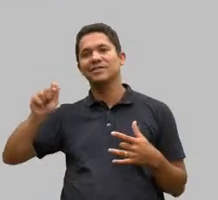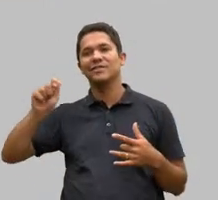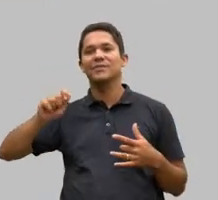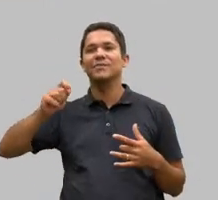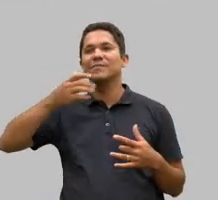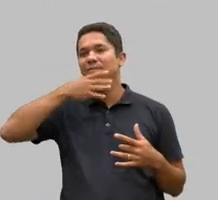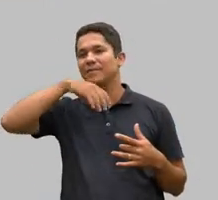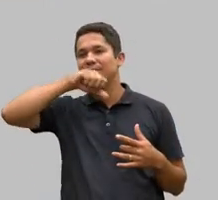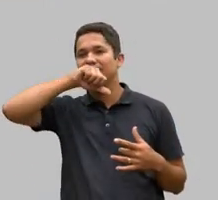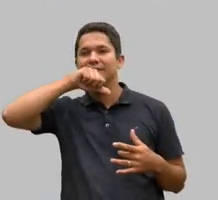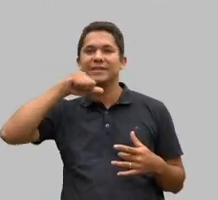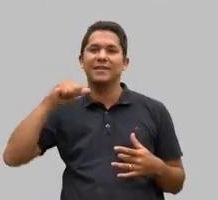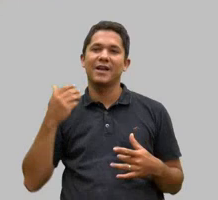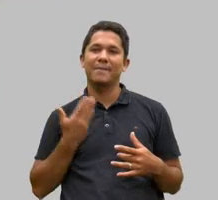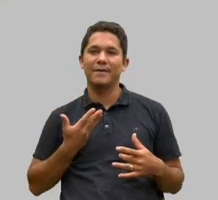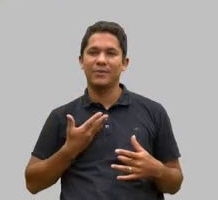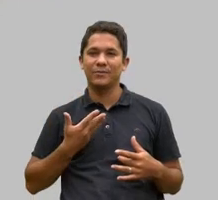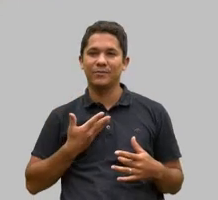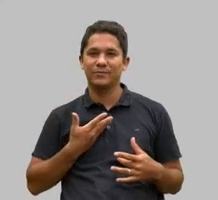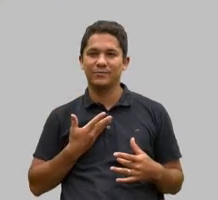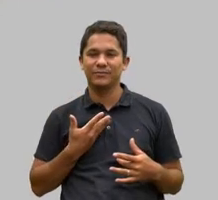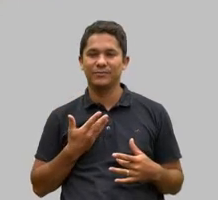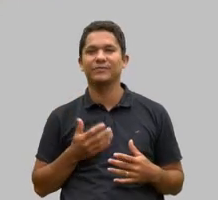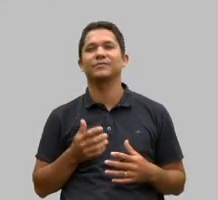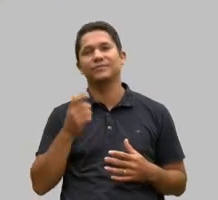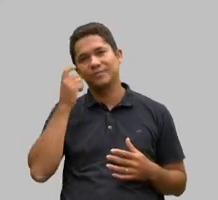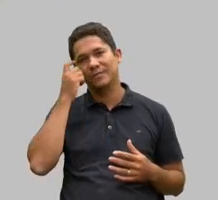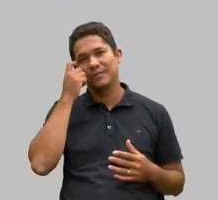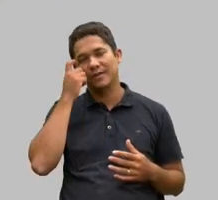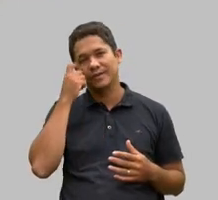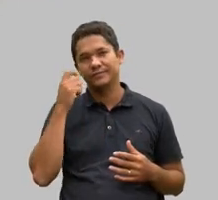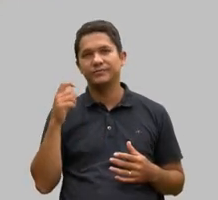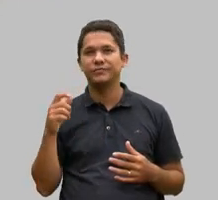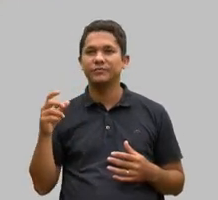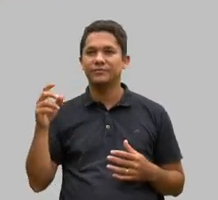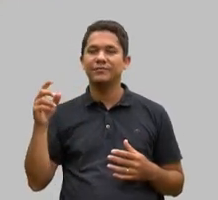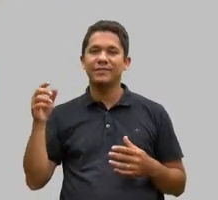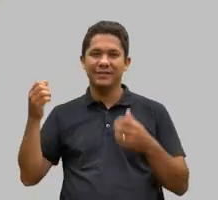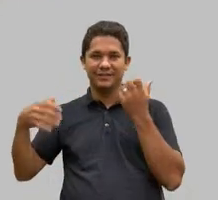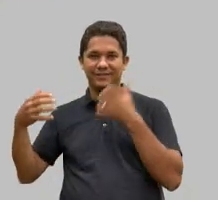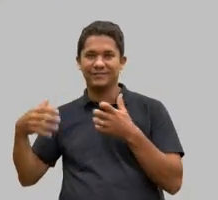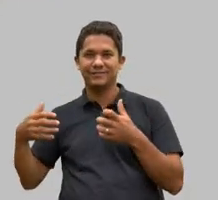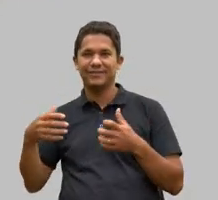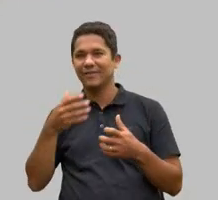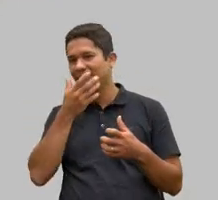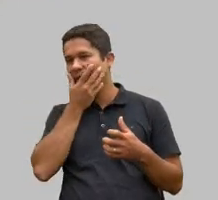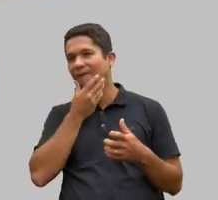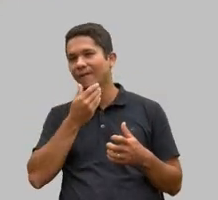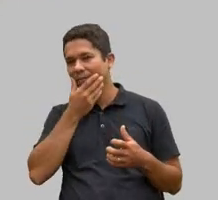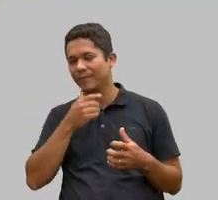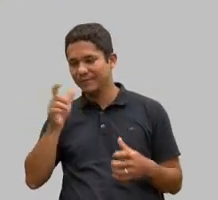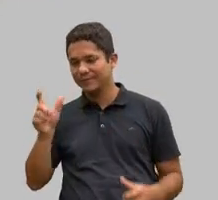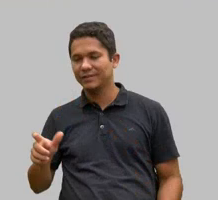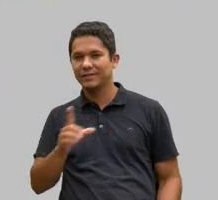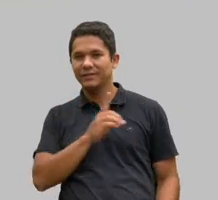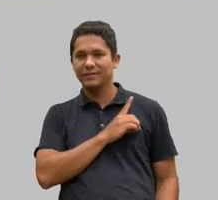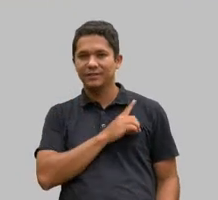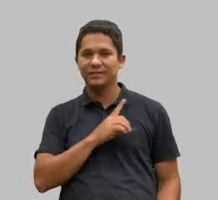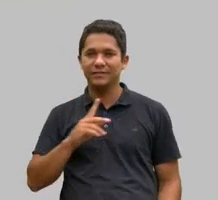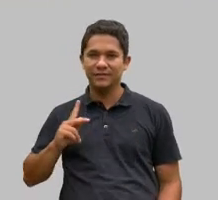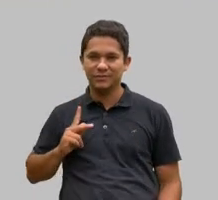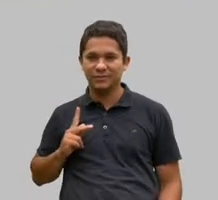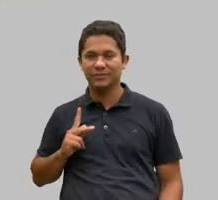sido motivada, como o defensor público bem disse, por pais, por familiares, que